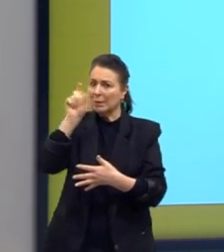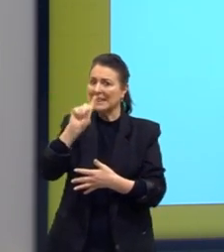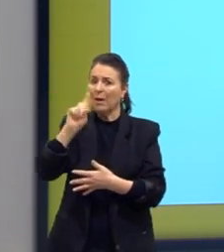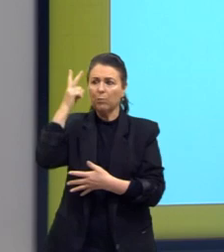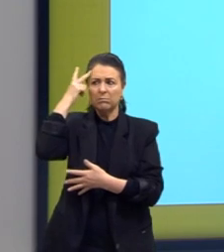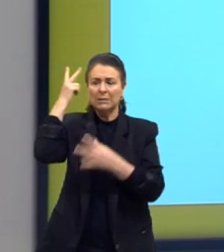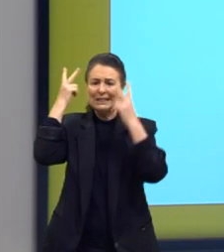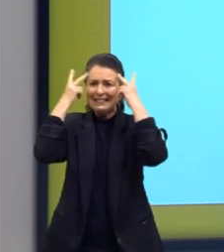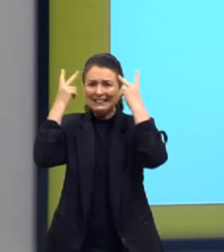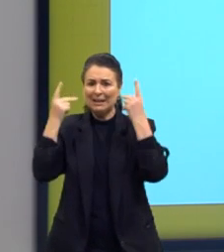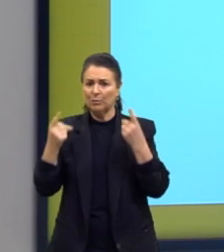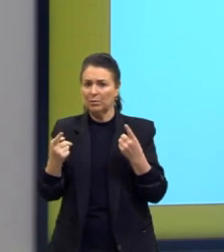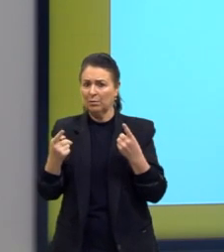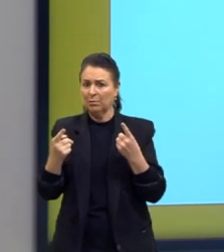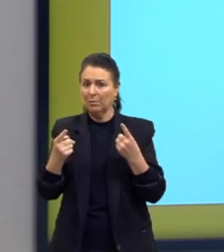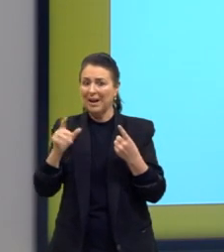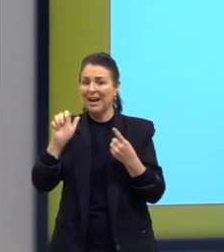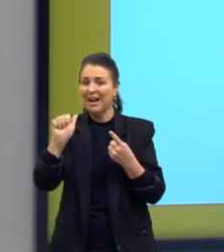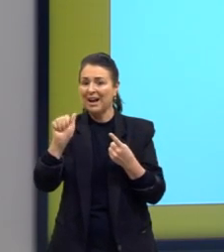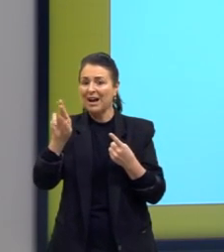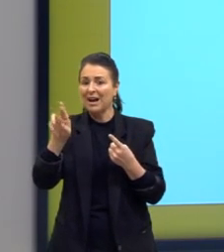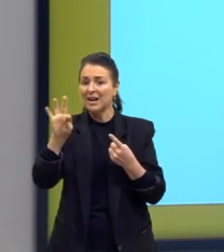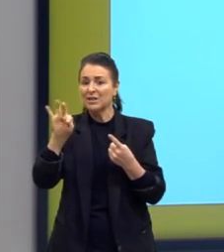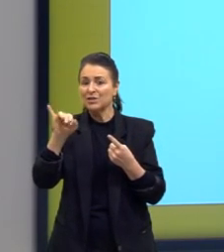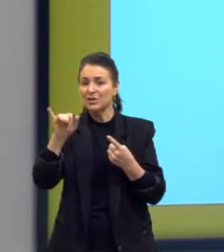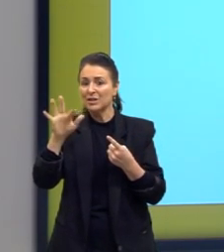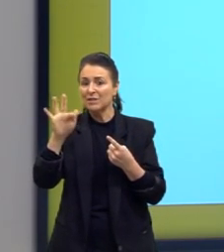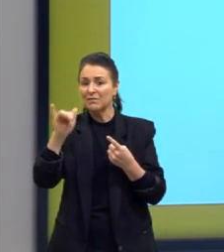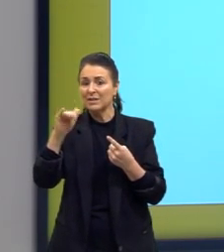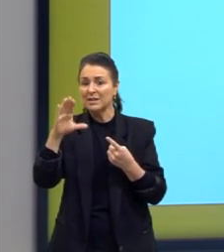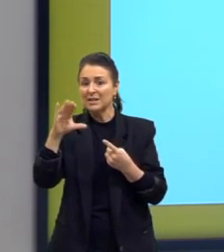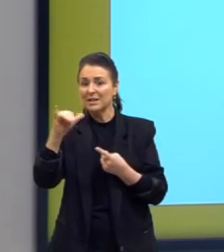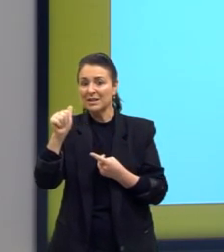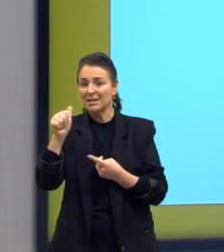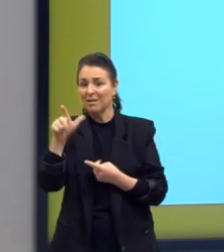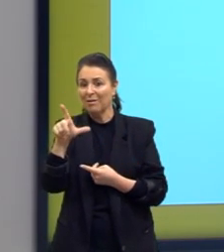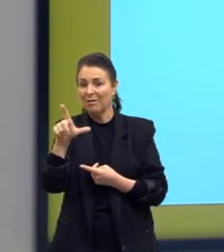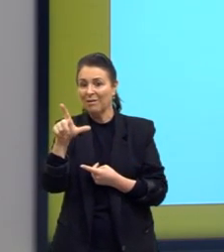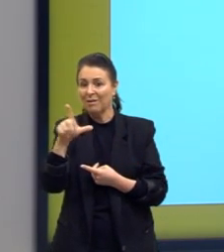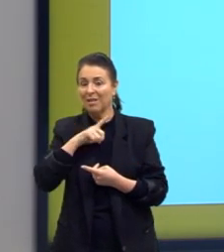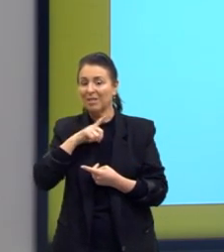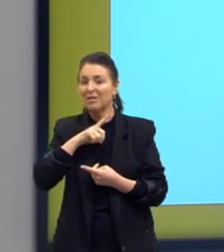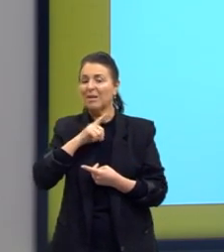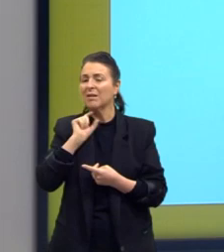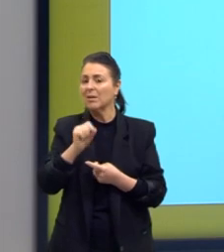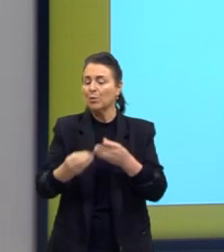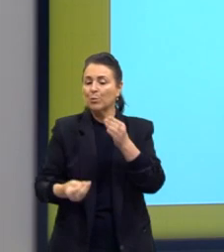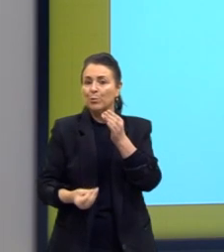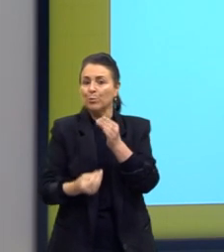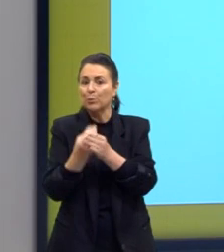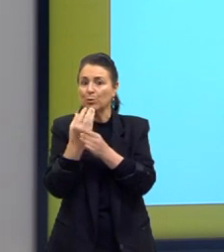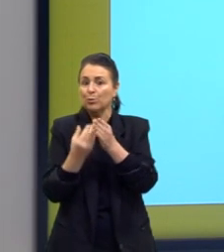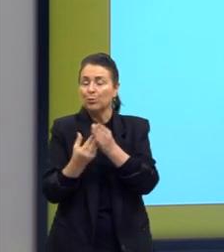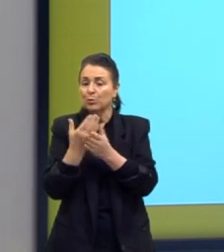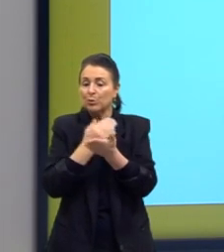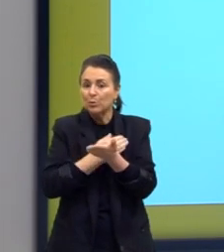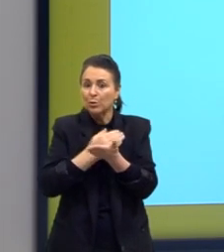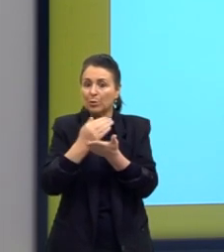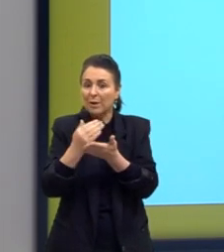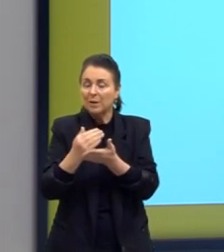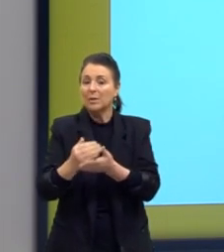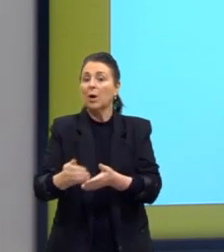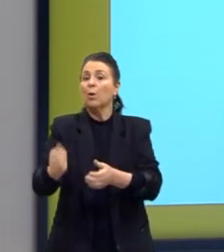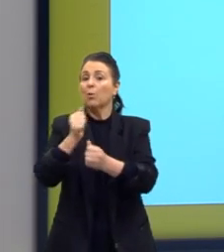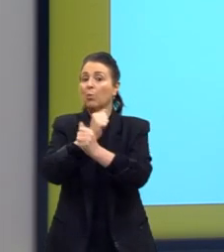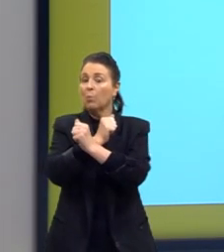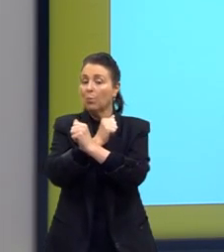Tem que saber, né? O que que tá consumindo. São ésteres, tá? São produtos oriundos a partir de ácidos